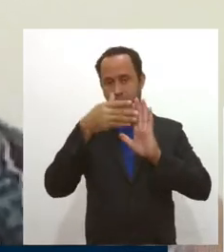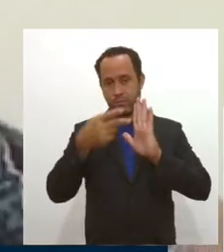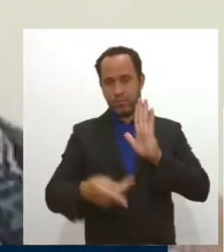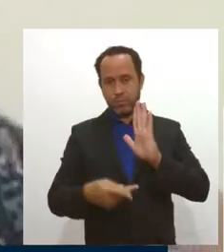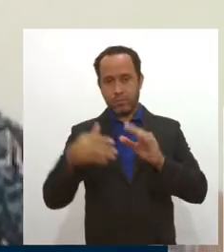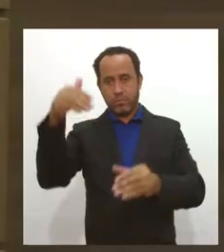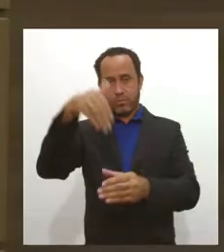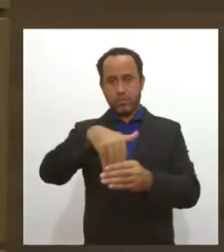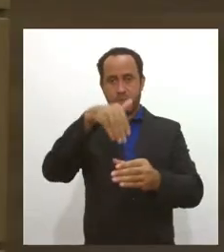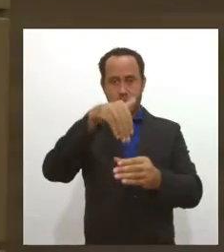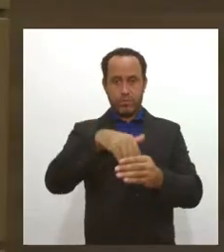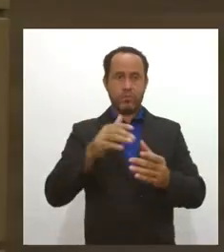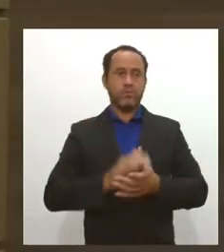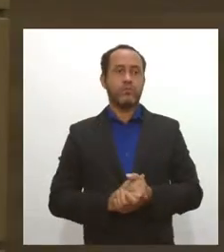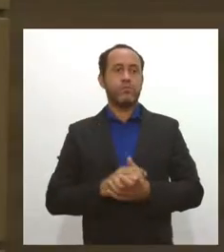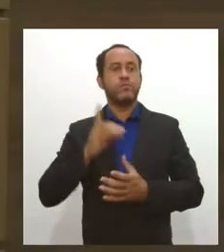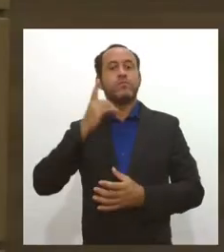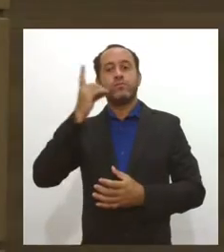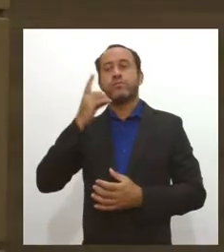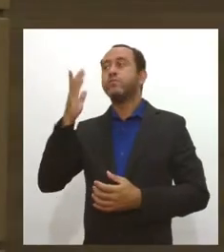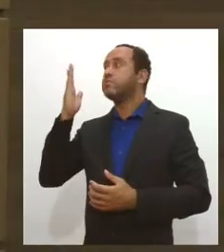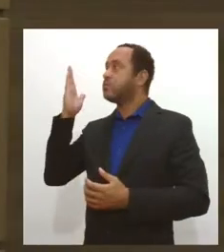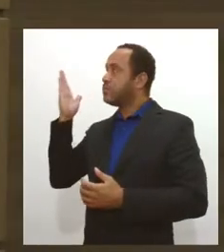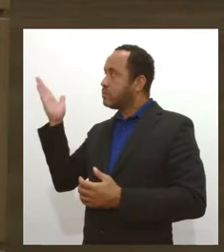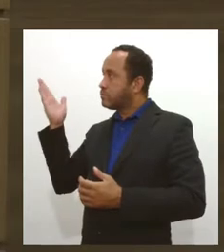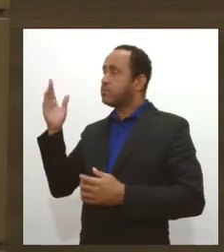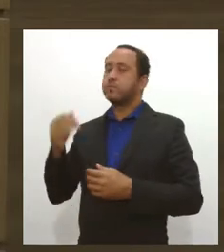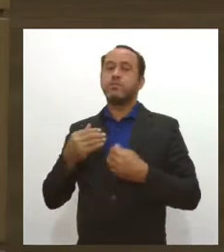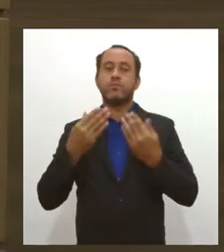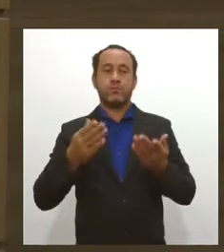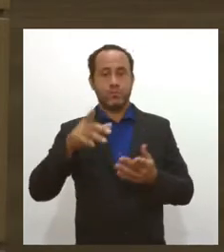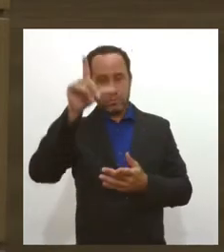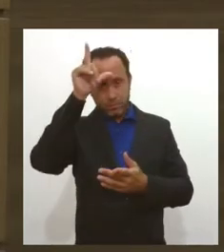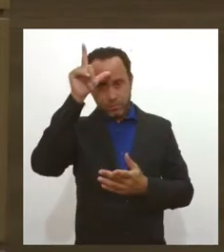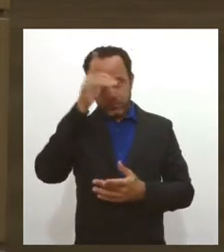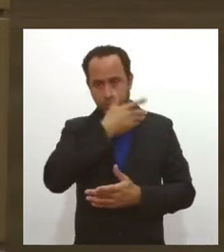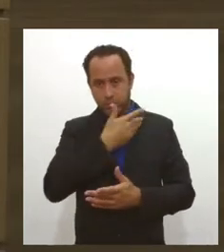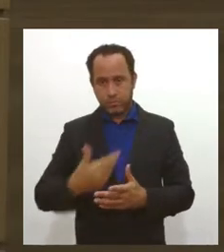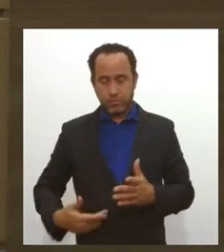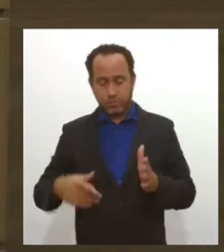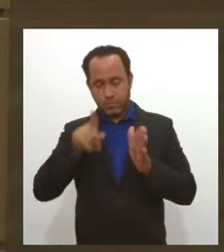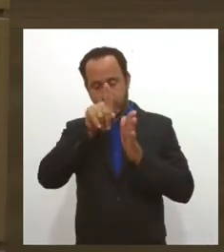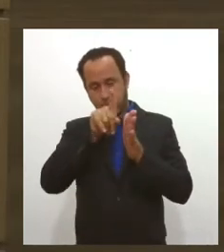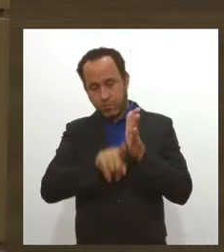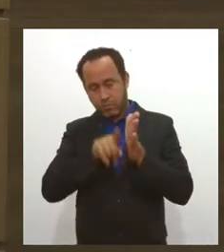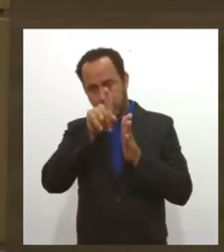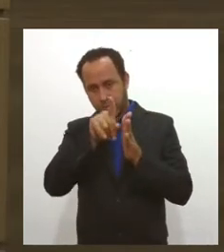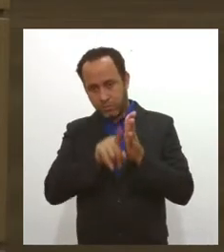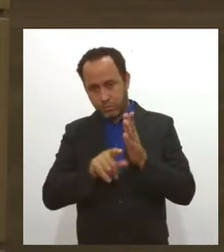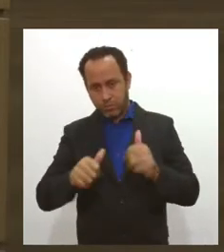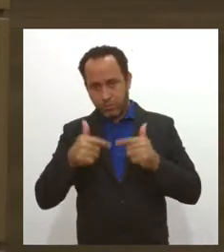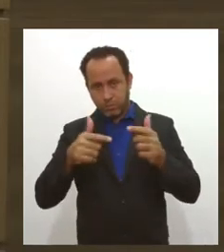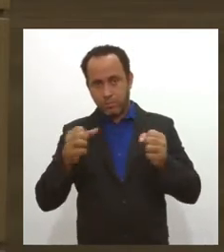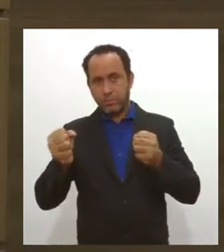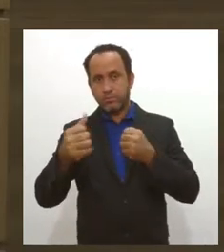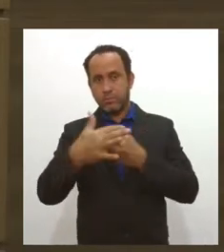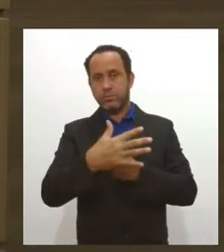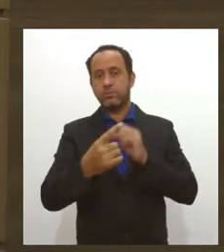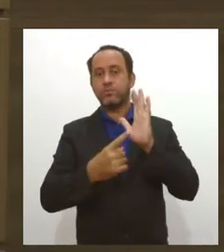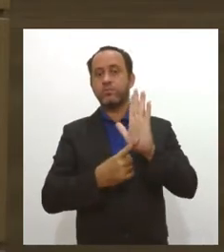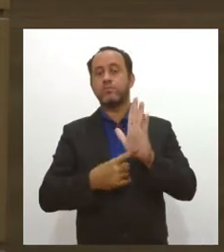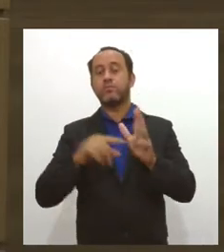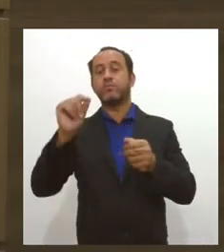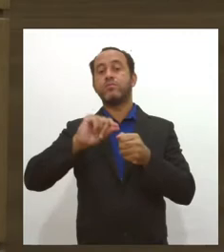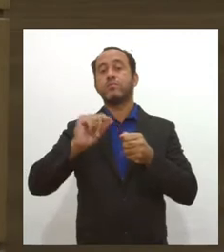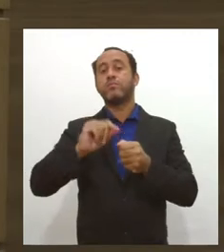de votação. O deputado Zezinho Sobral, líder do governo na casa, trouxe dados de ações de enfrentamento à pandemia realizadas